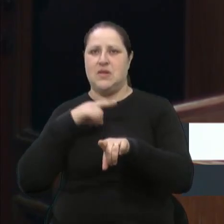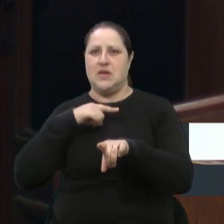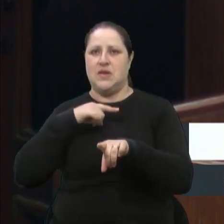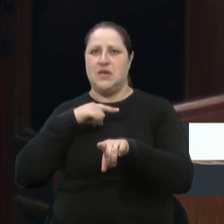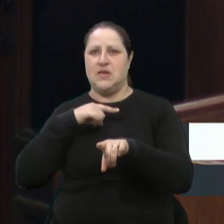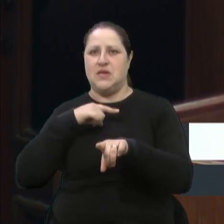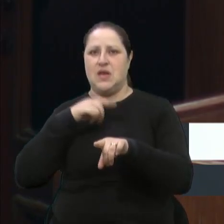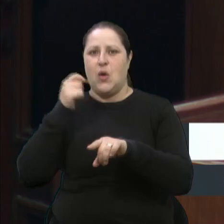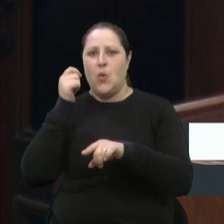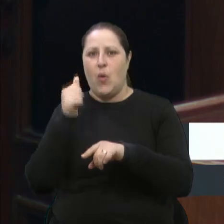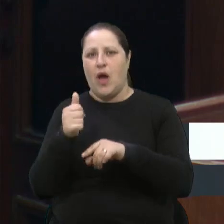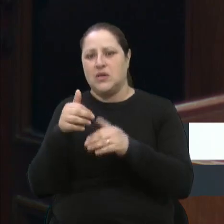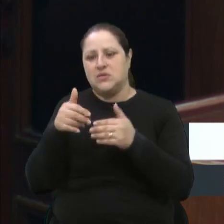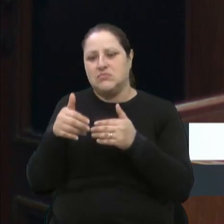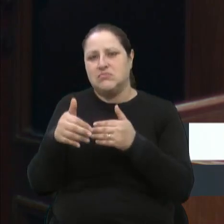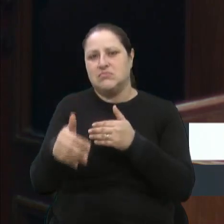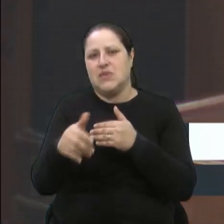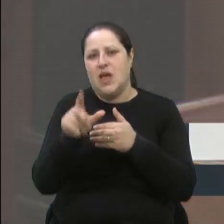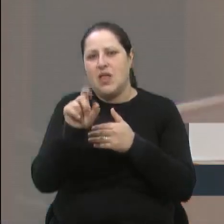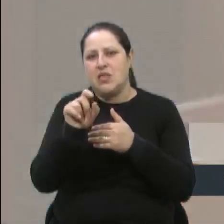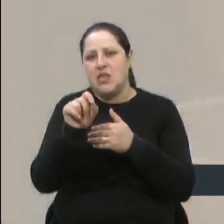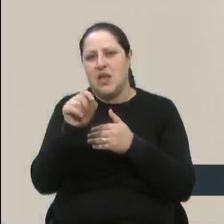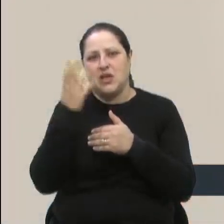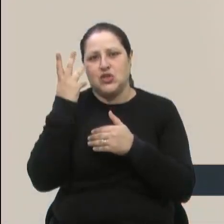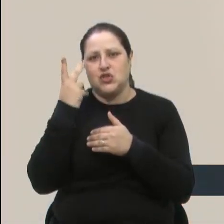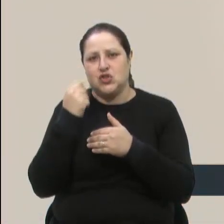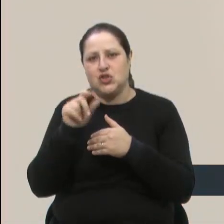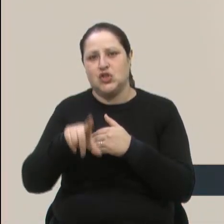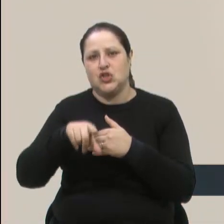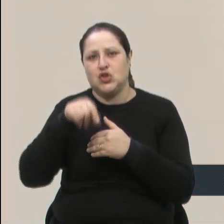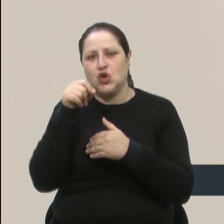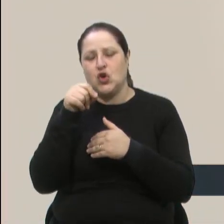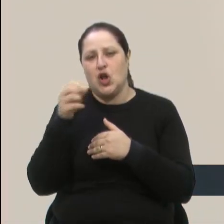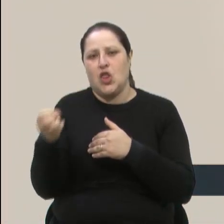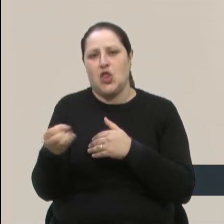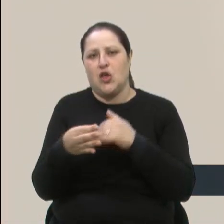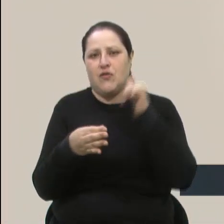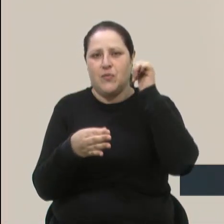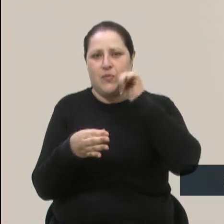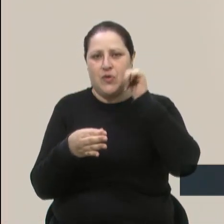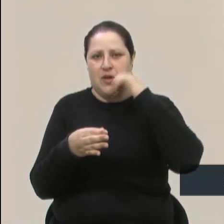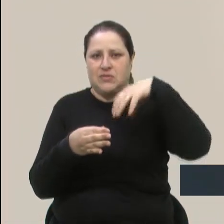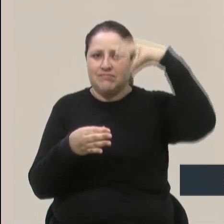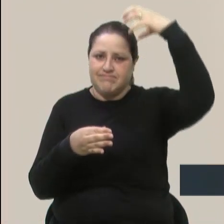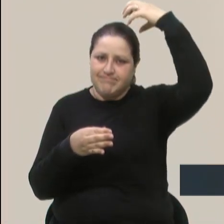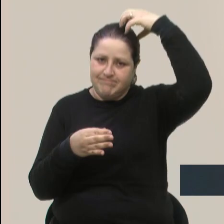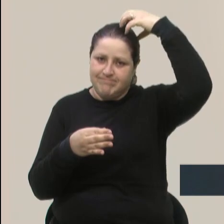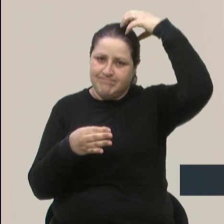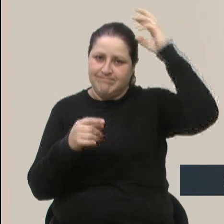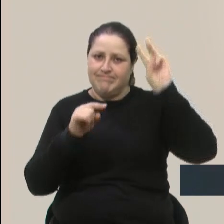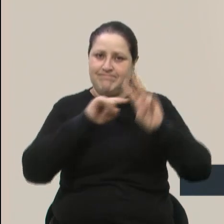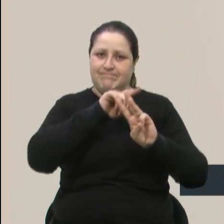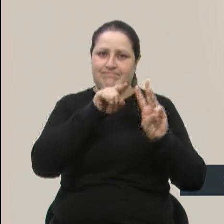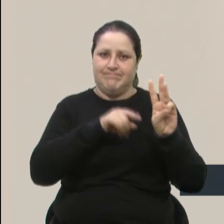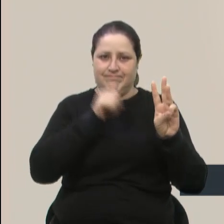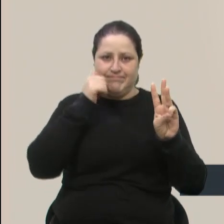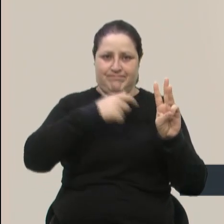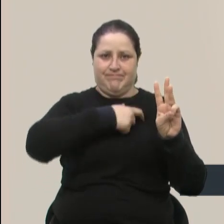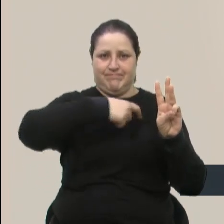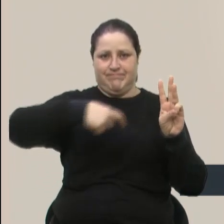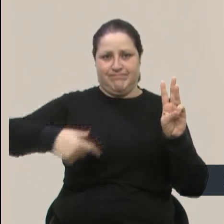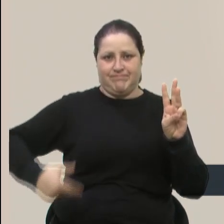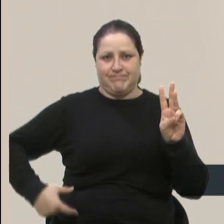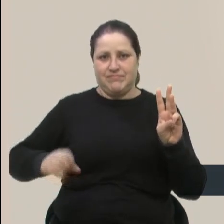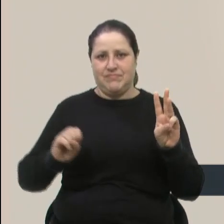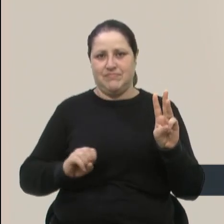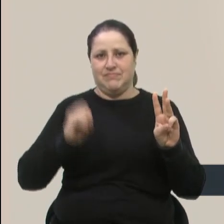dez dias para a escolha do novo trio de soberanas da Festa Nacional da Uva, um dos principais